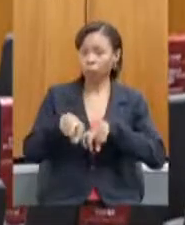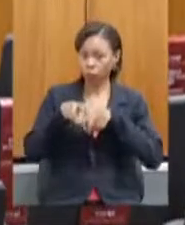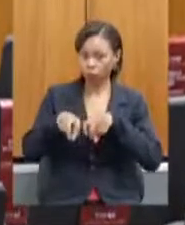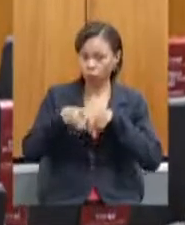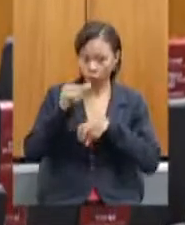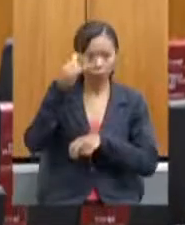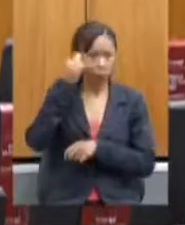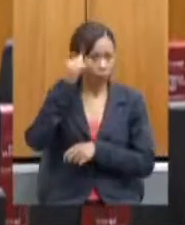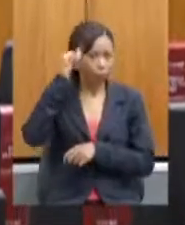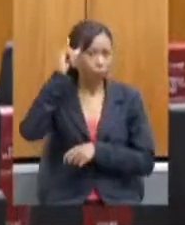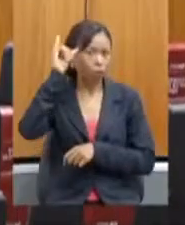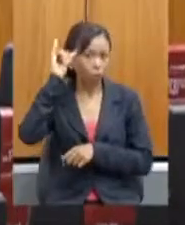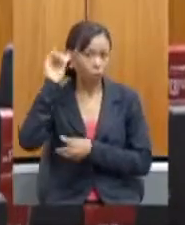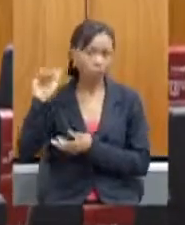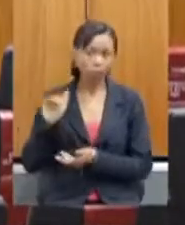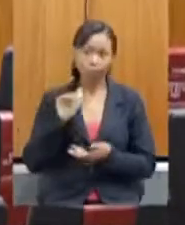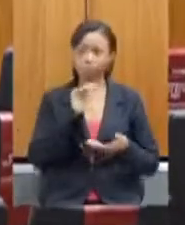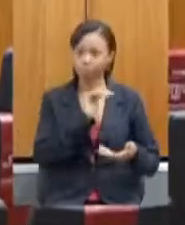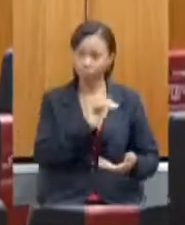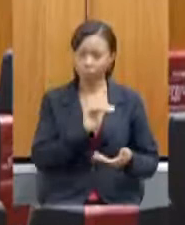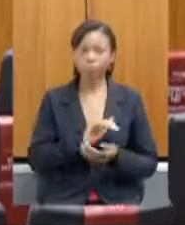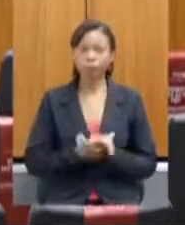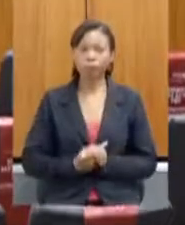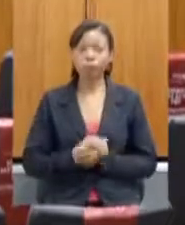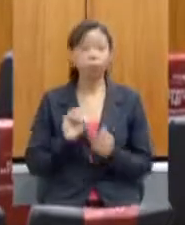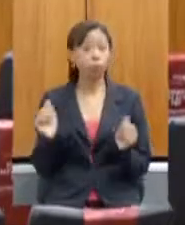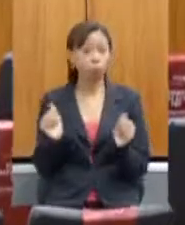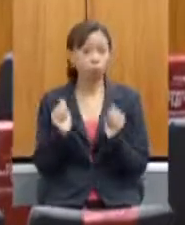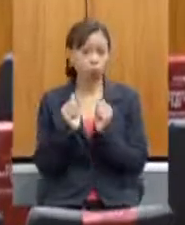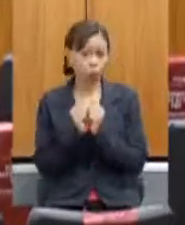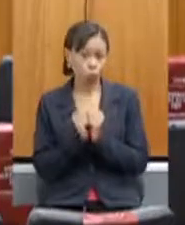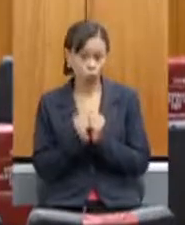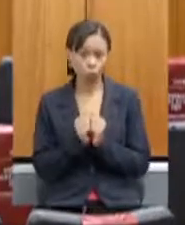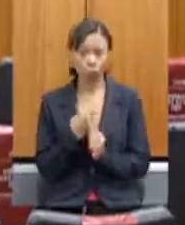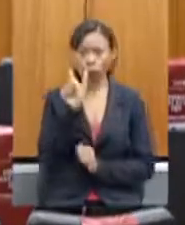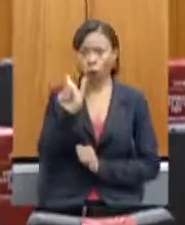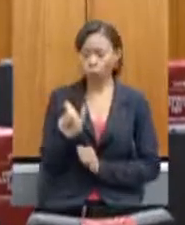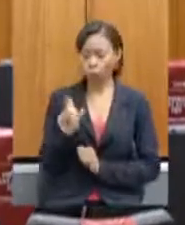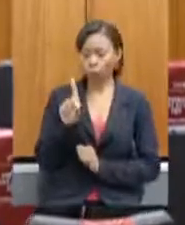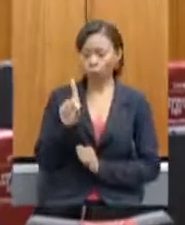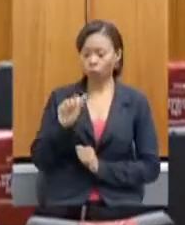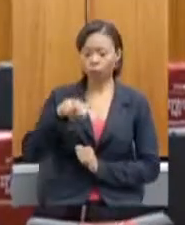Acompanhada do Sr. Daniel,